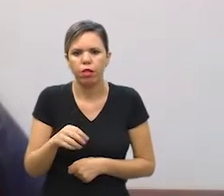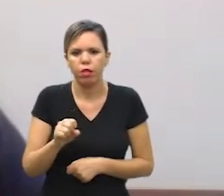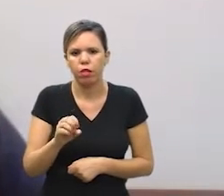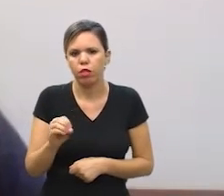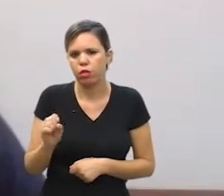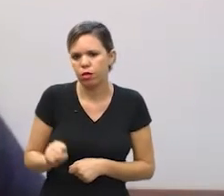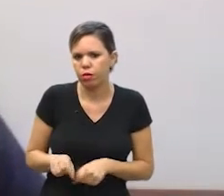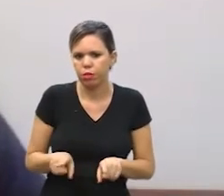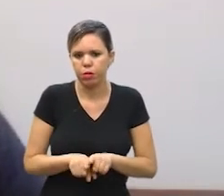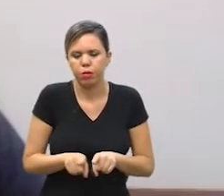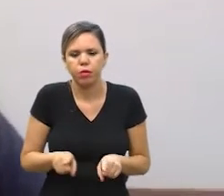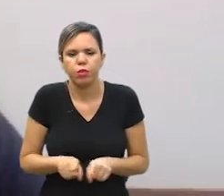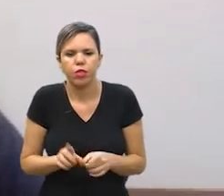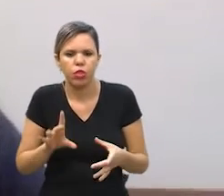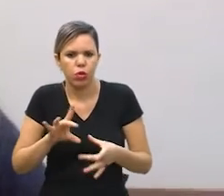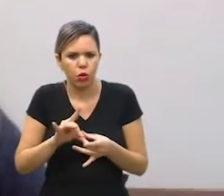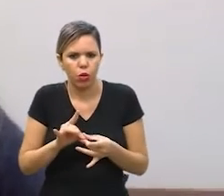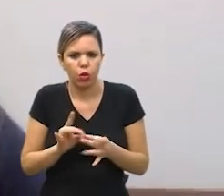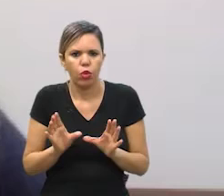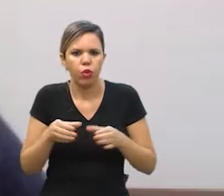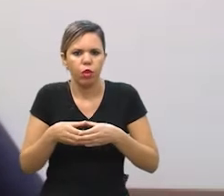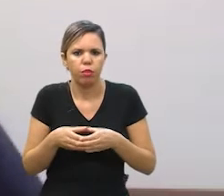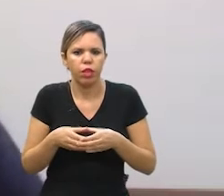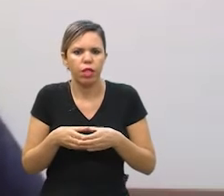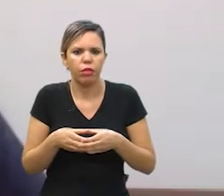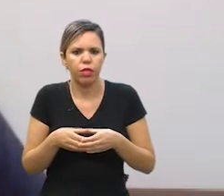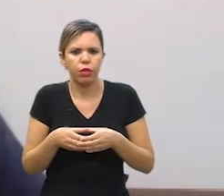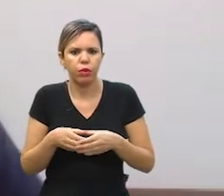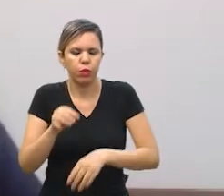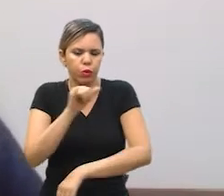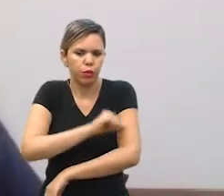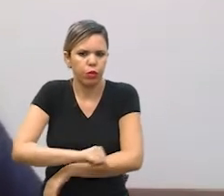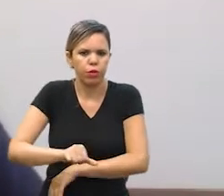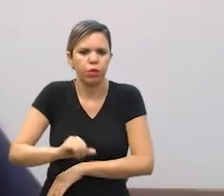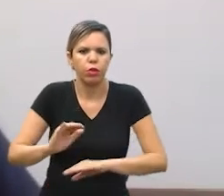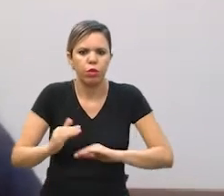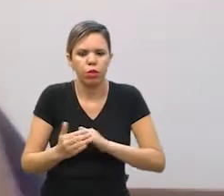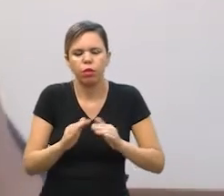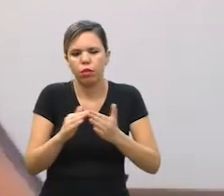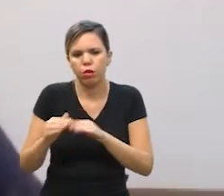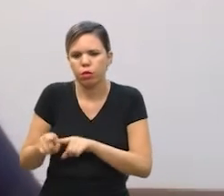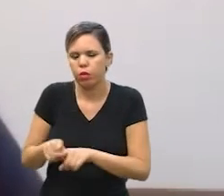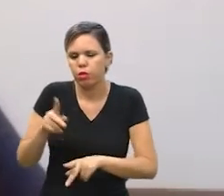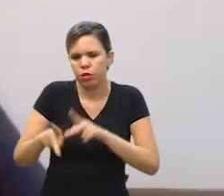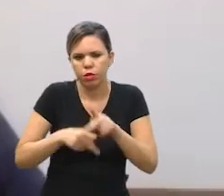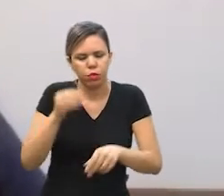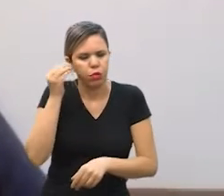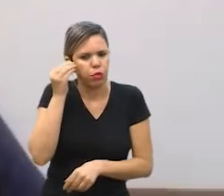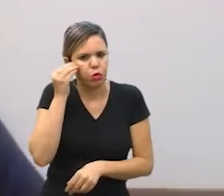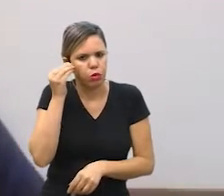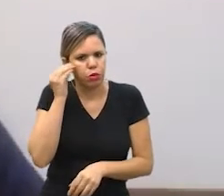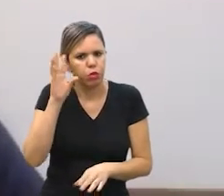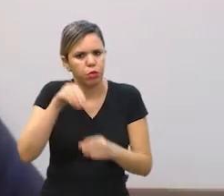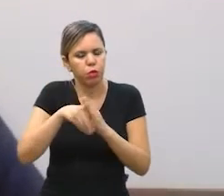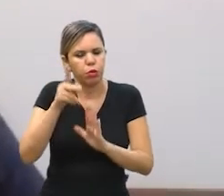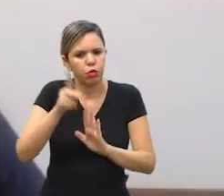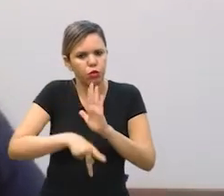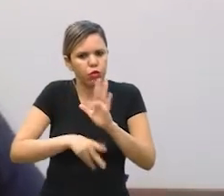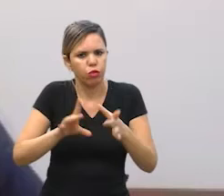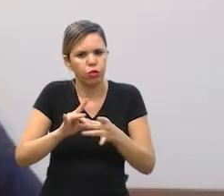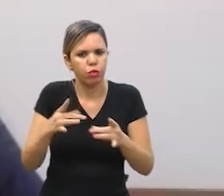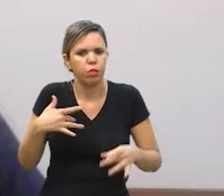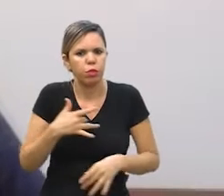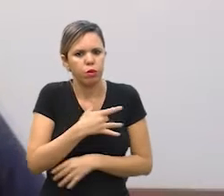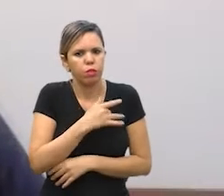fez uma parceria dentro da comunidade da Maré no Rio e as pessoas que estavam fazendo teste para a Covid dentro do projeto Conexão